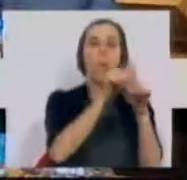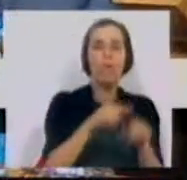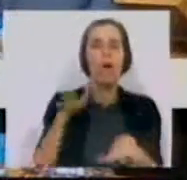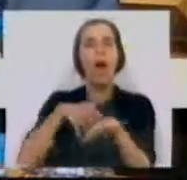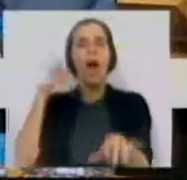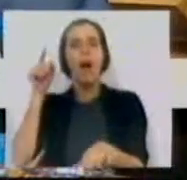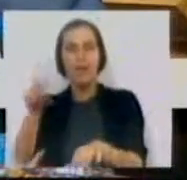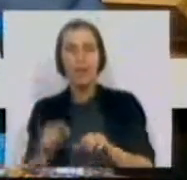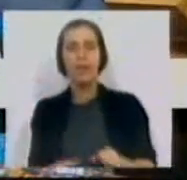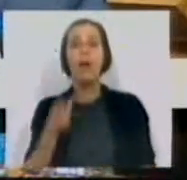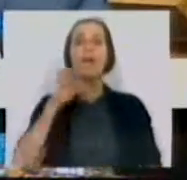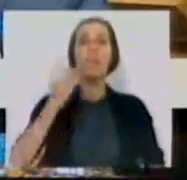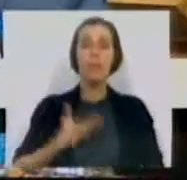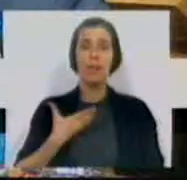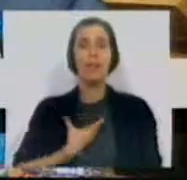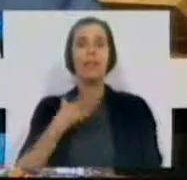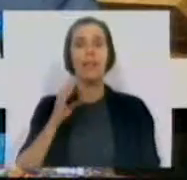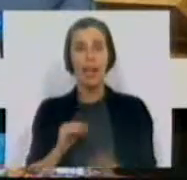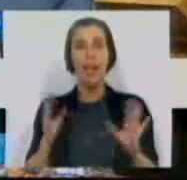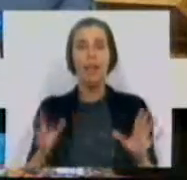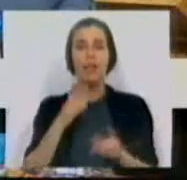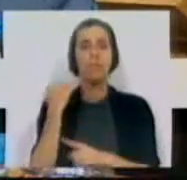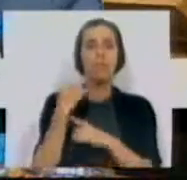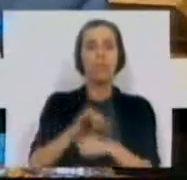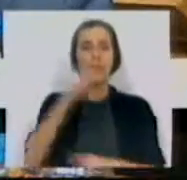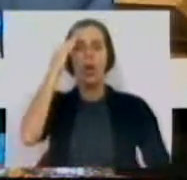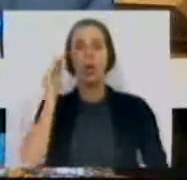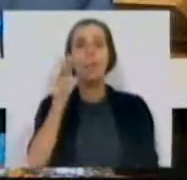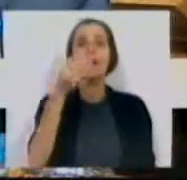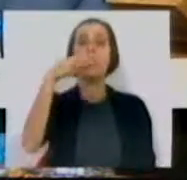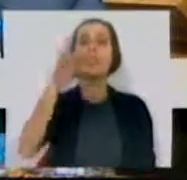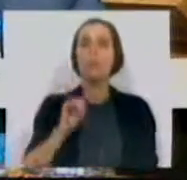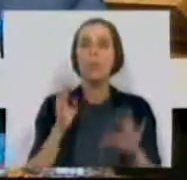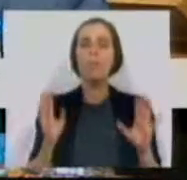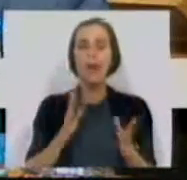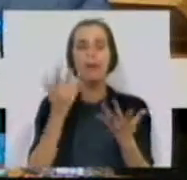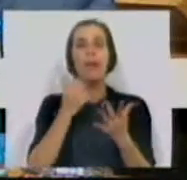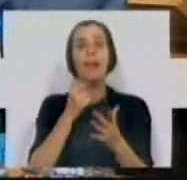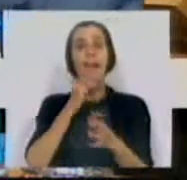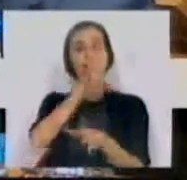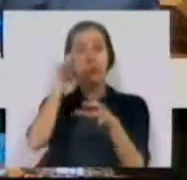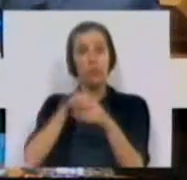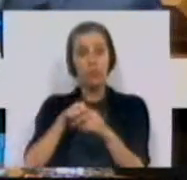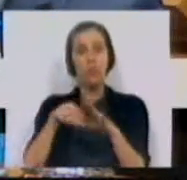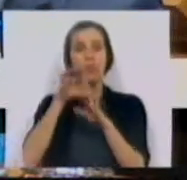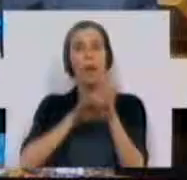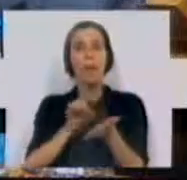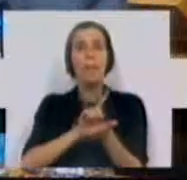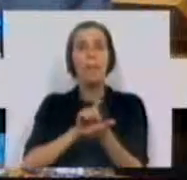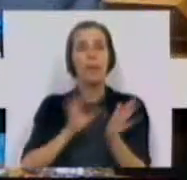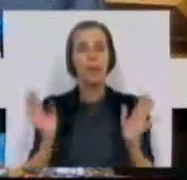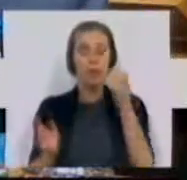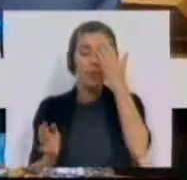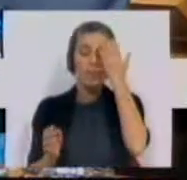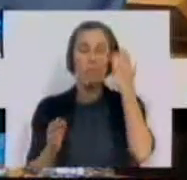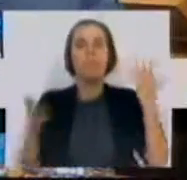na Assembleia, o PSD e o CDS, chumbou a recomendação do PS de integrar o inglês no currículo do primeiro ciclo.